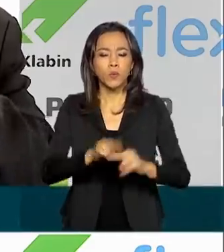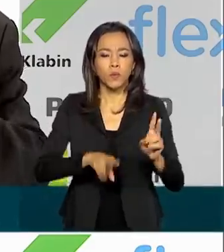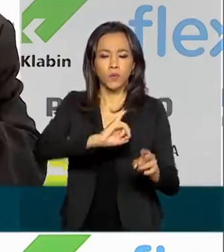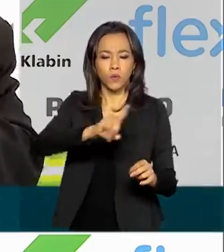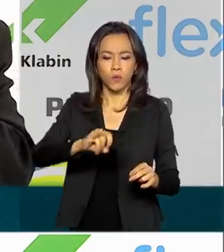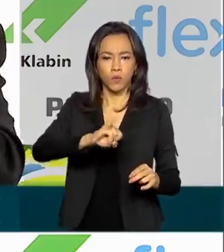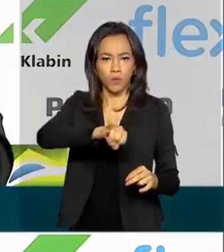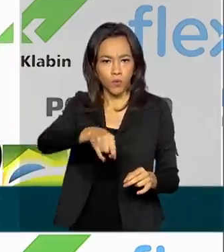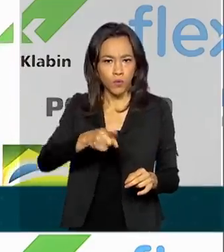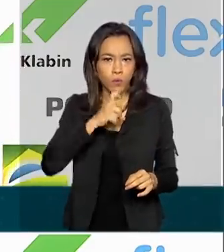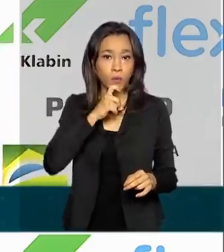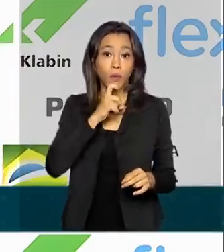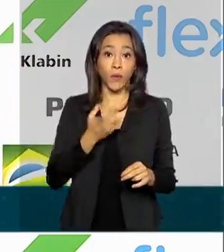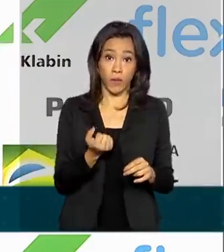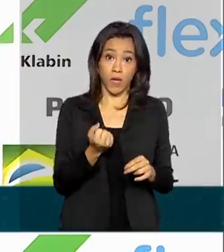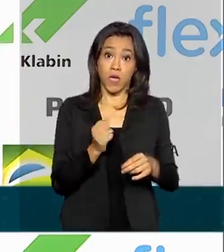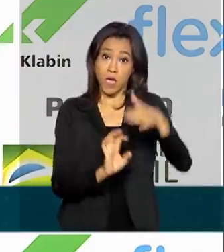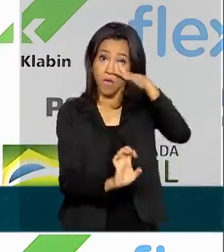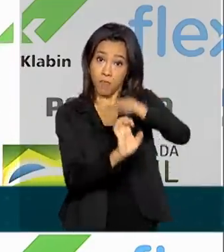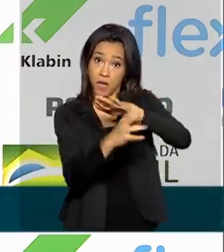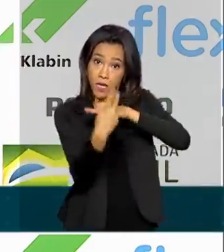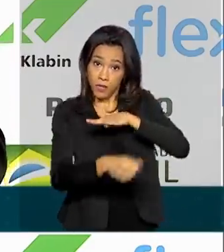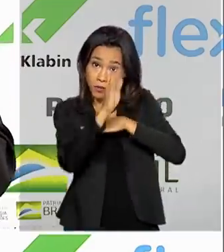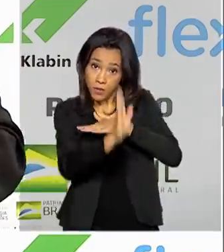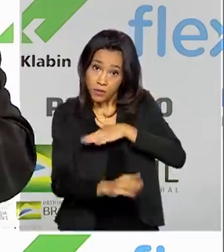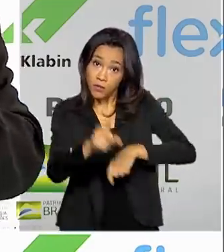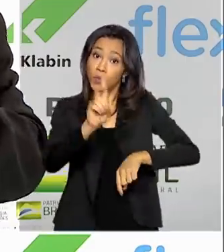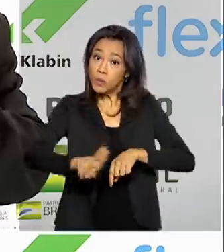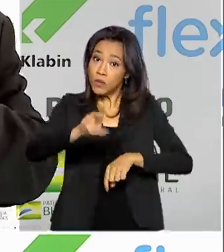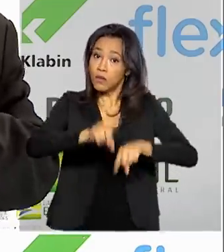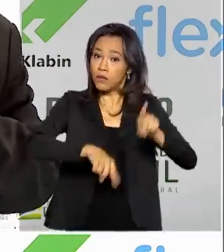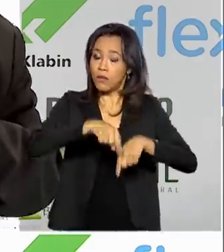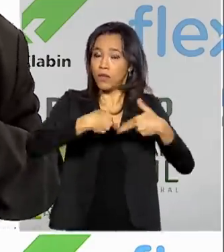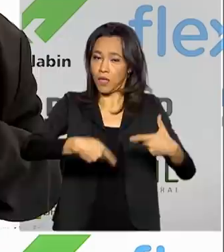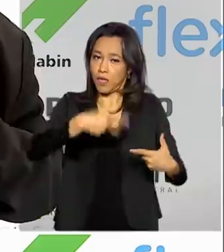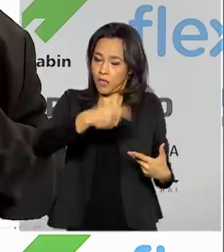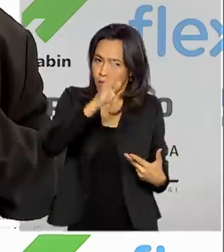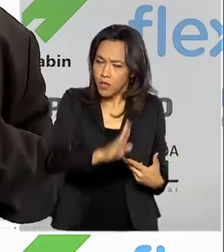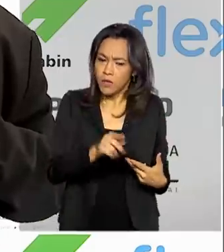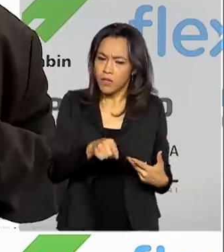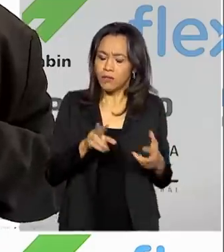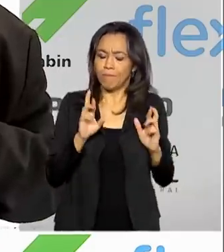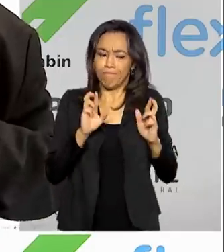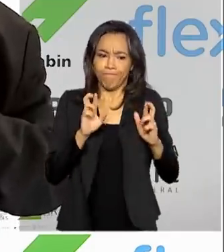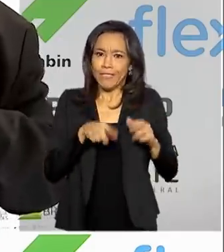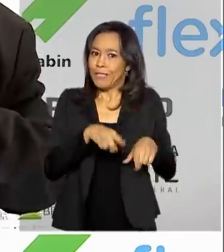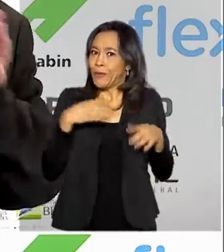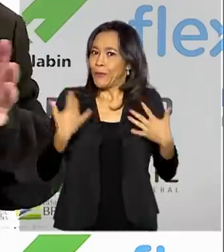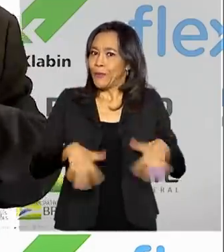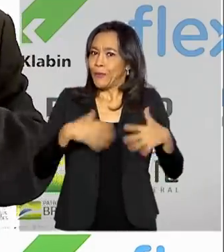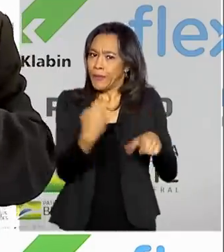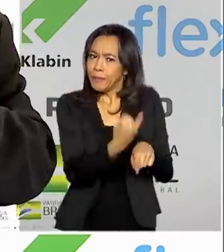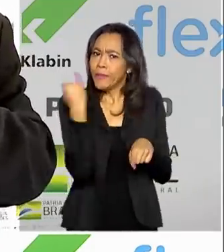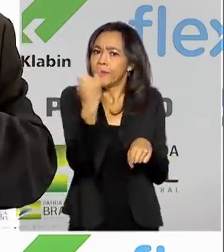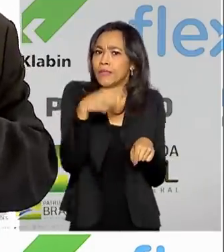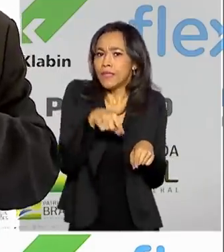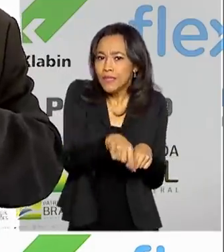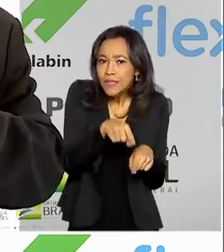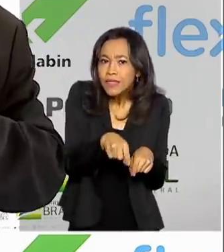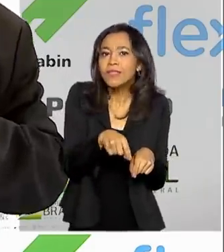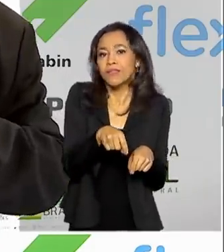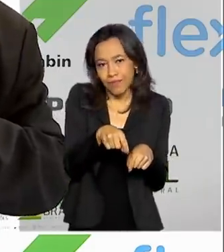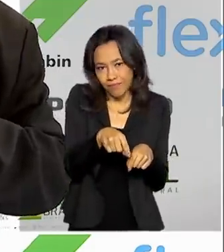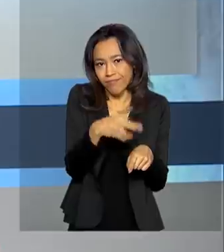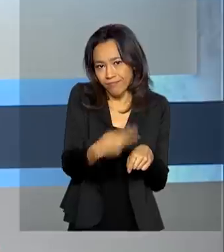de empresas nacionais colocando produtos nacionais. O que vai criar uma expectativa muito importante do que a gente está chamando de soberania